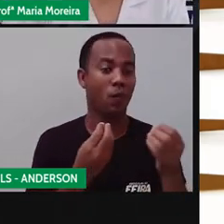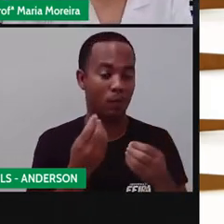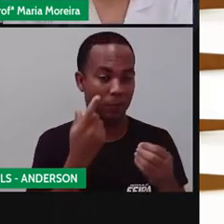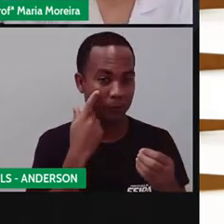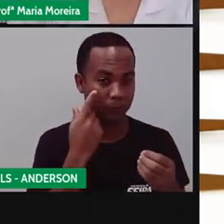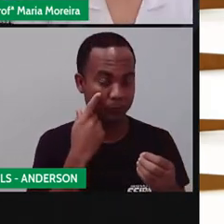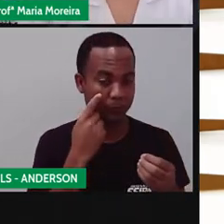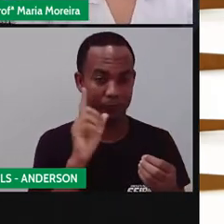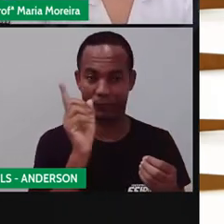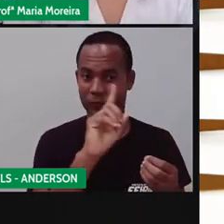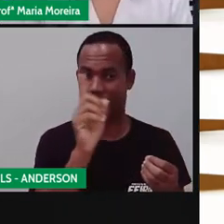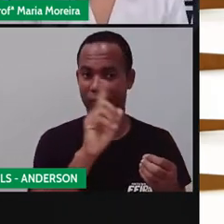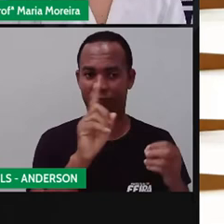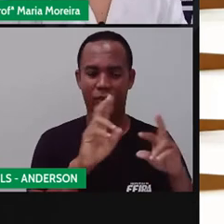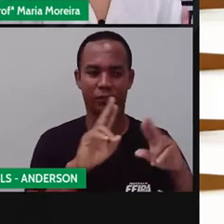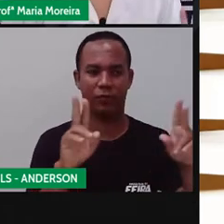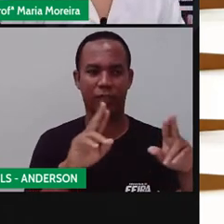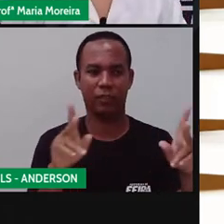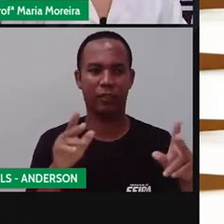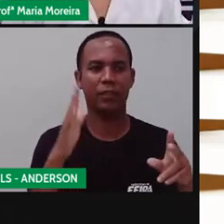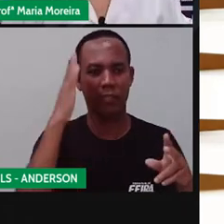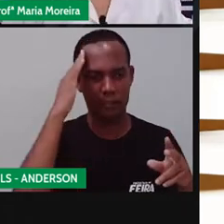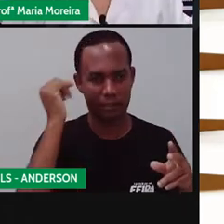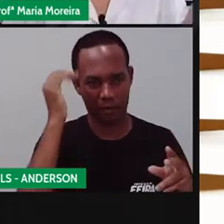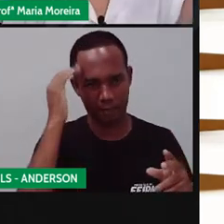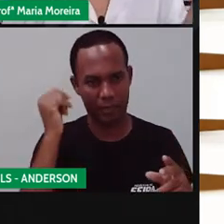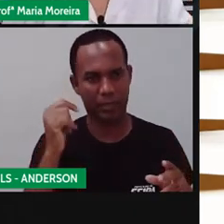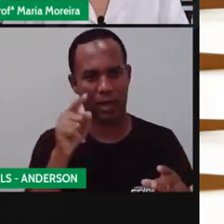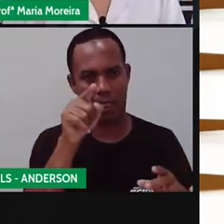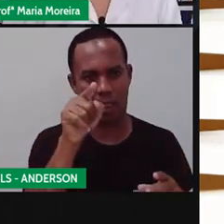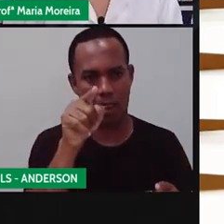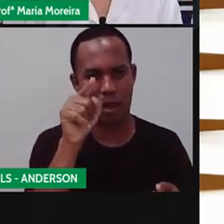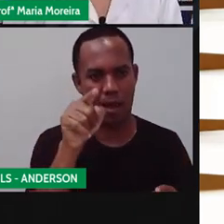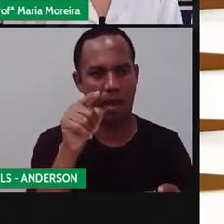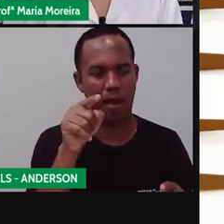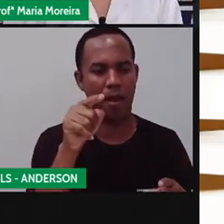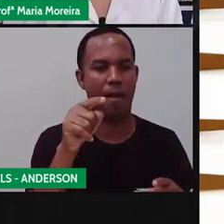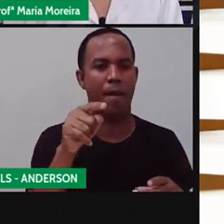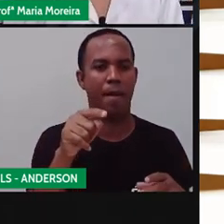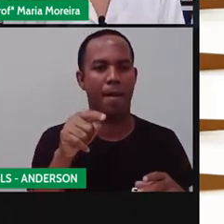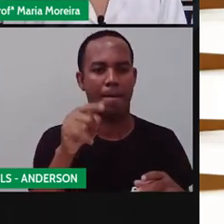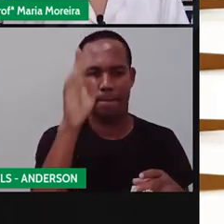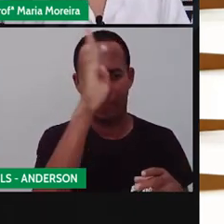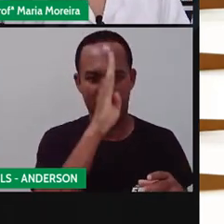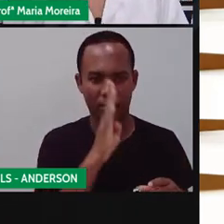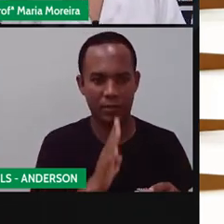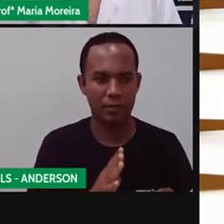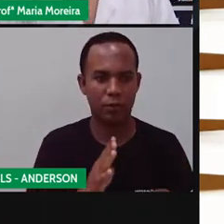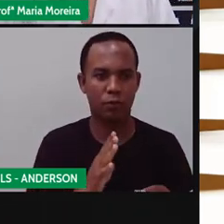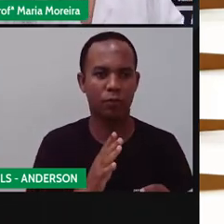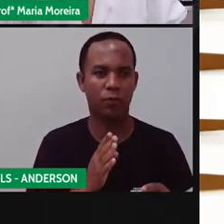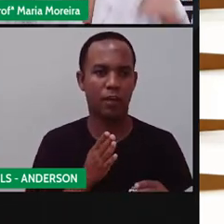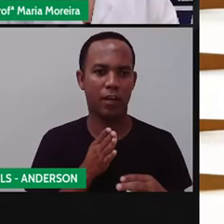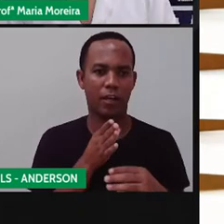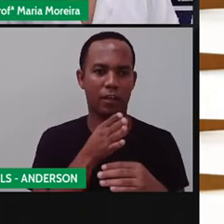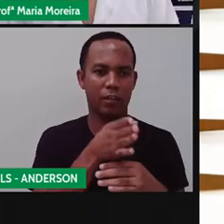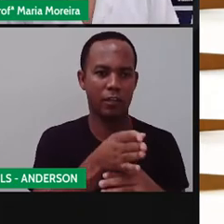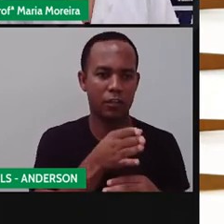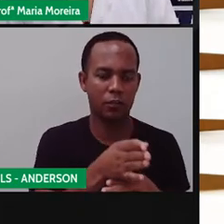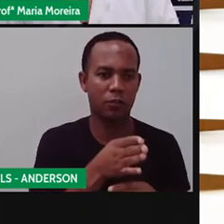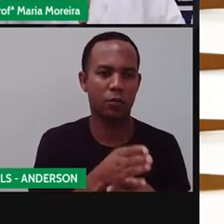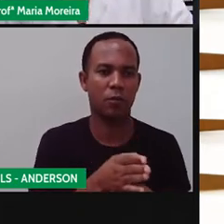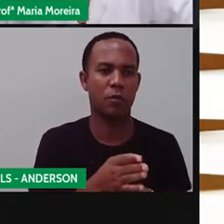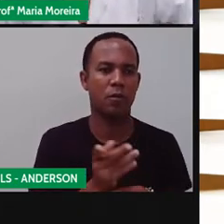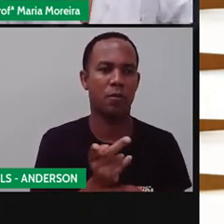Fake news. Na verdade, eles já sabiam que o Brasil existia. Estavam vindo aqui explorar-nos. Bom, eles estavam indo para as Índias.